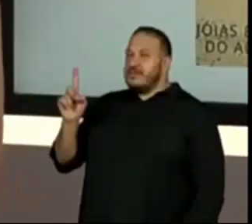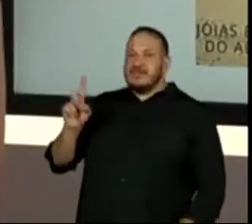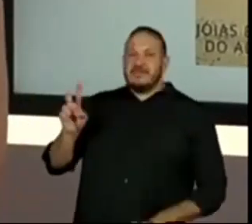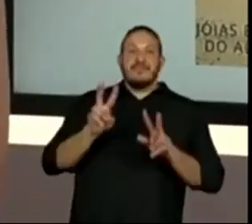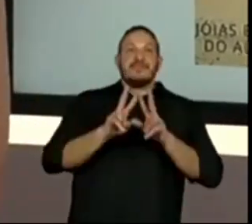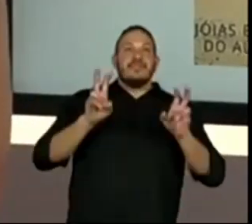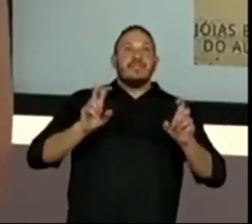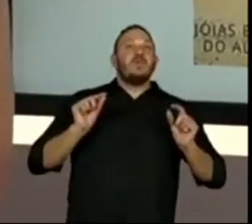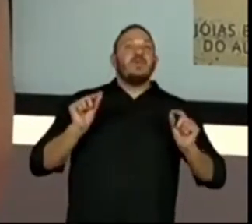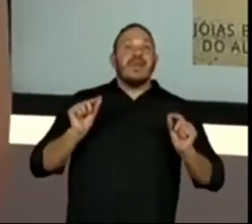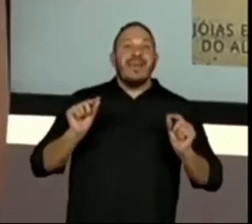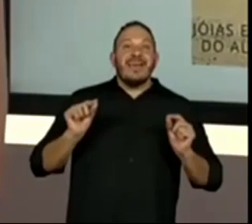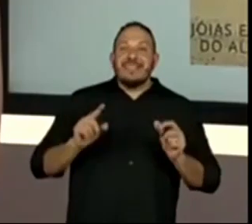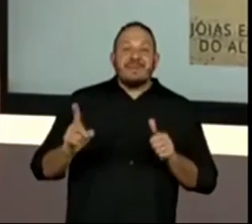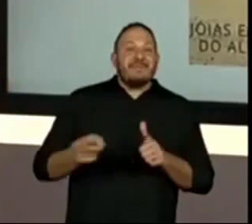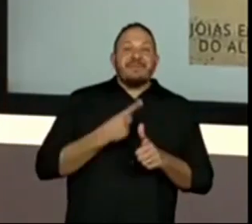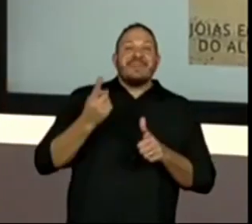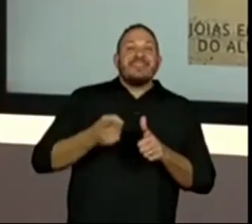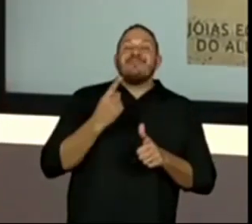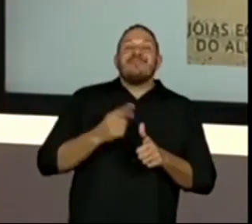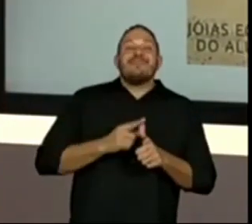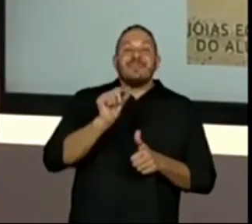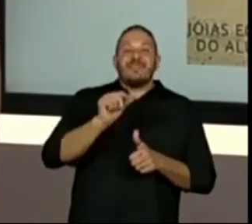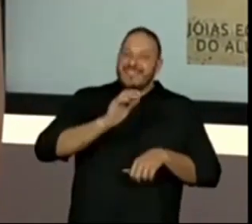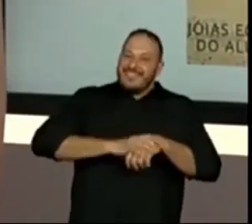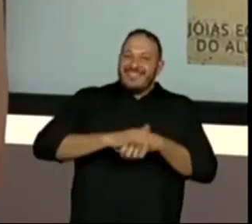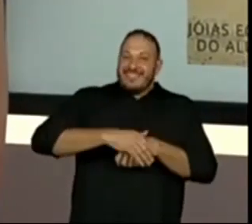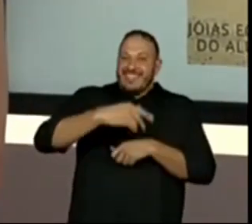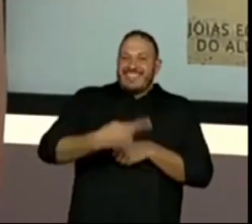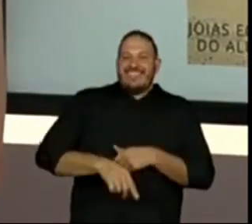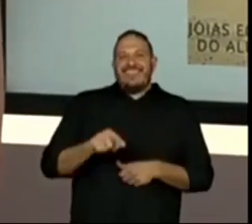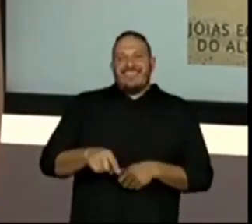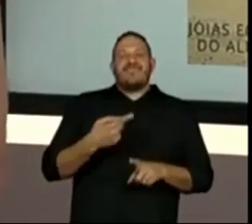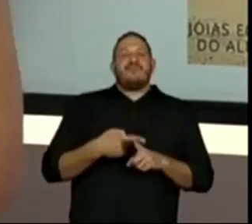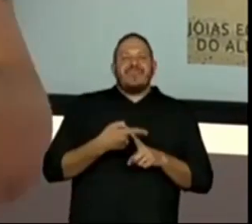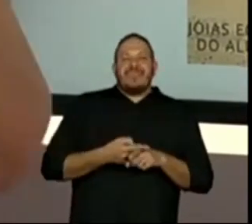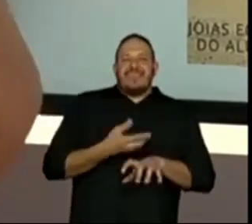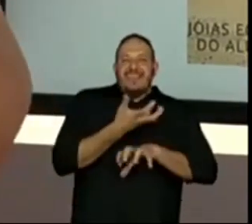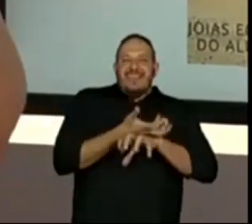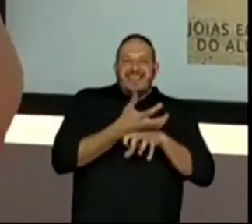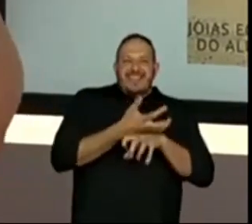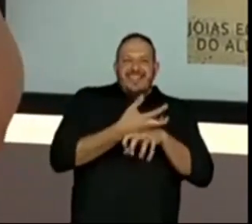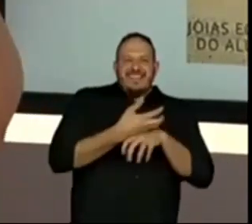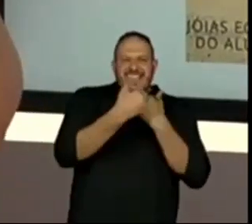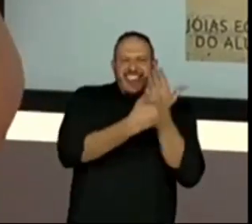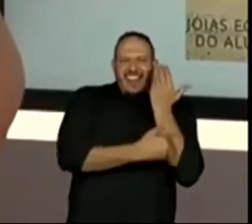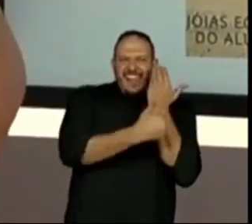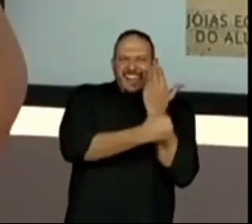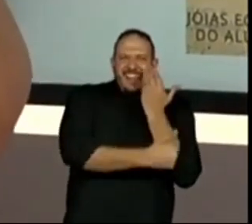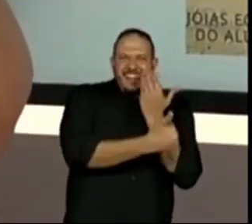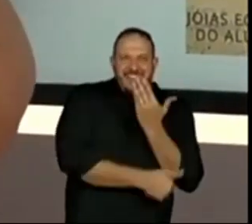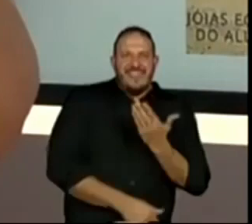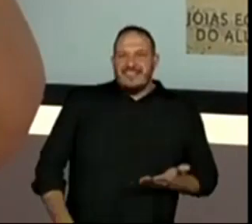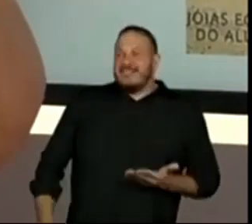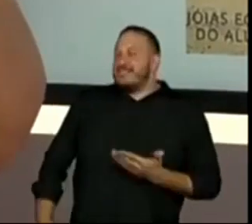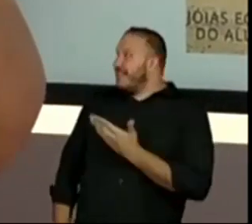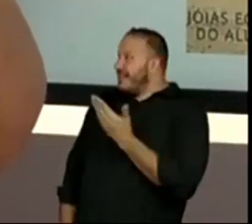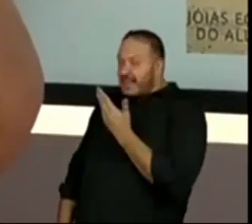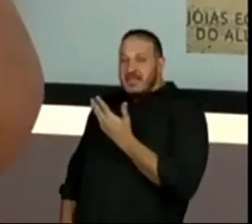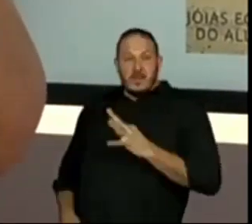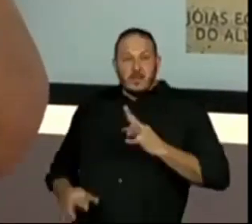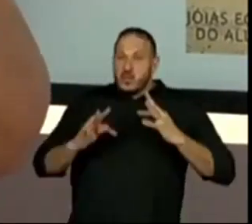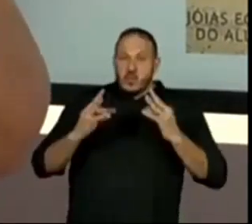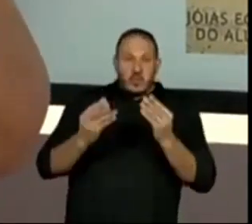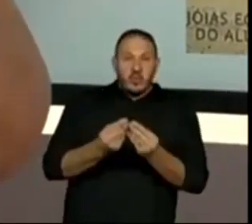justamente a primeirona é essa matéria, porque descascar o abacaxi. Aí tem a imagem. Tudo isso é